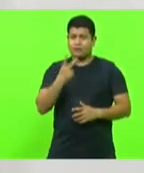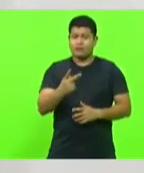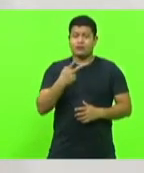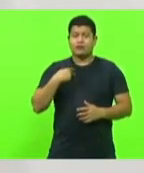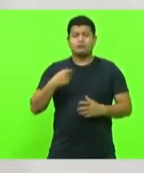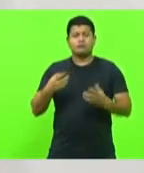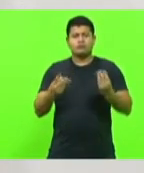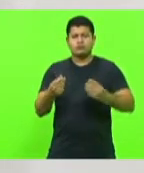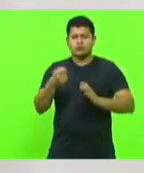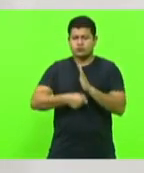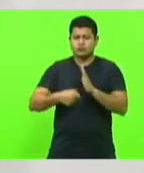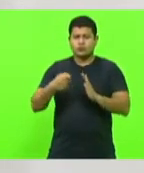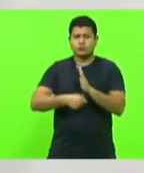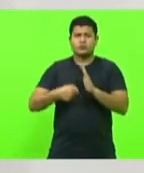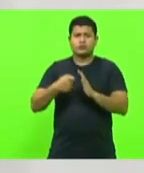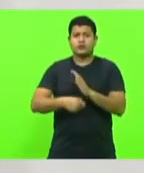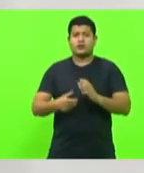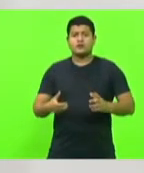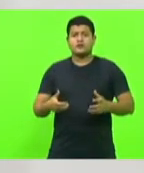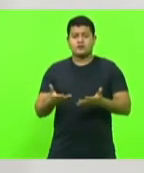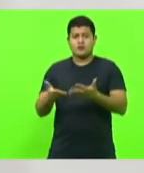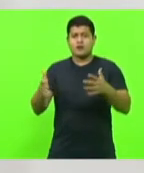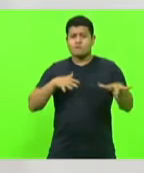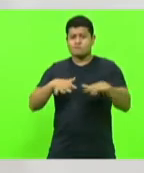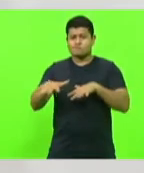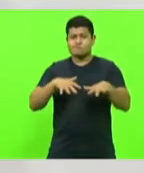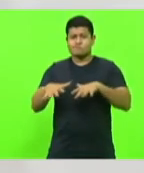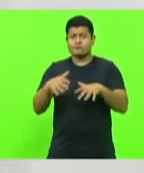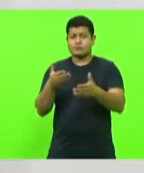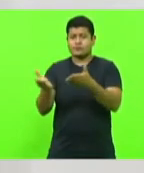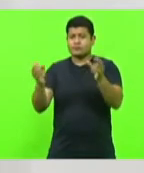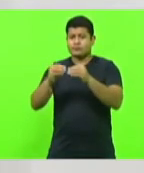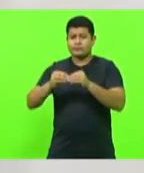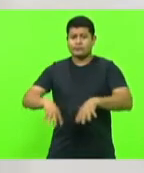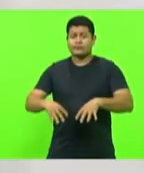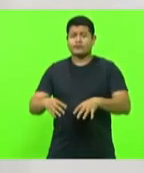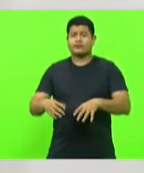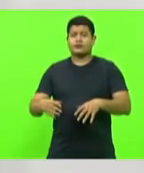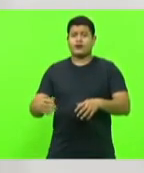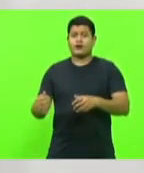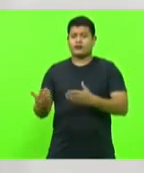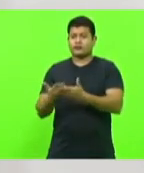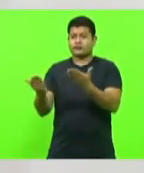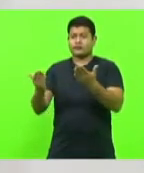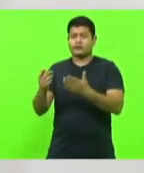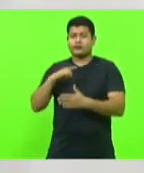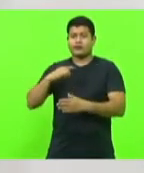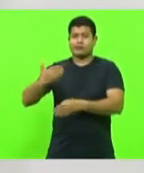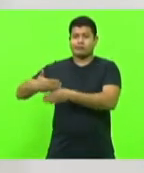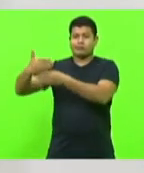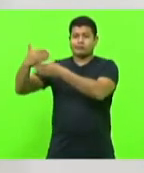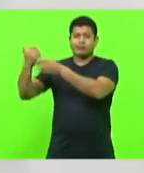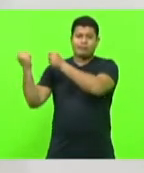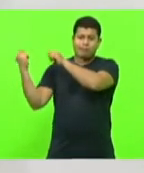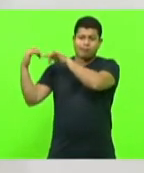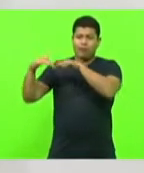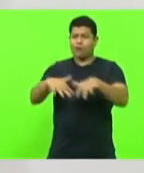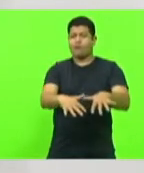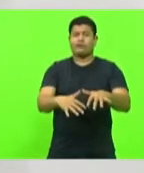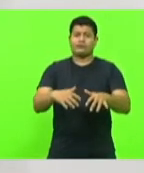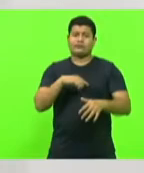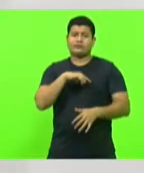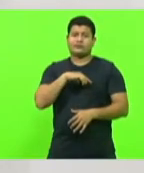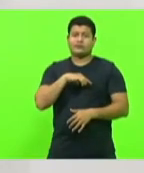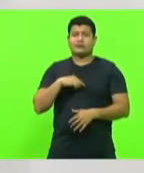e pressão do movimento dos atingidos e atingidas por barragens. O movimento defendeu medidas que